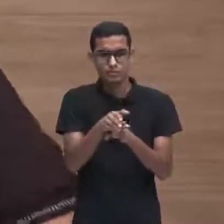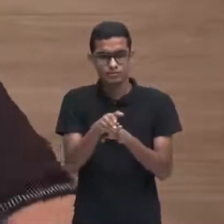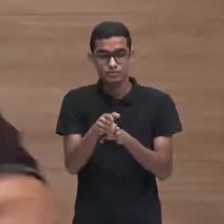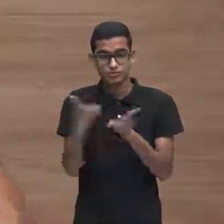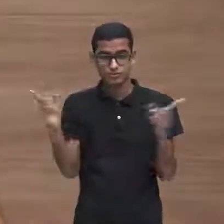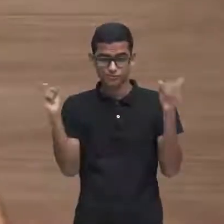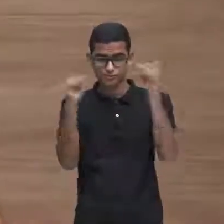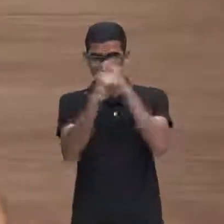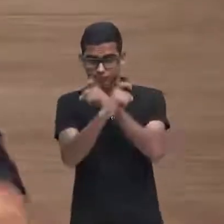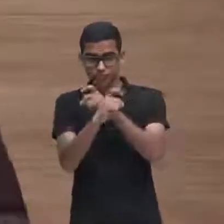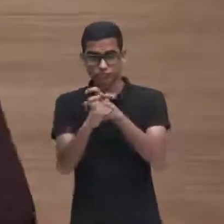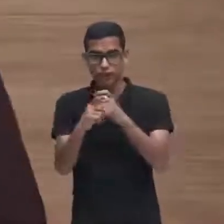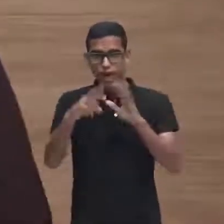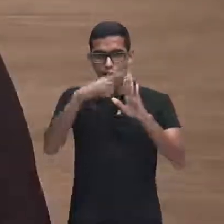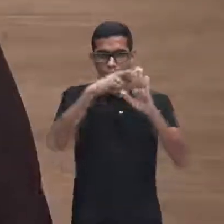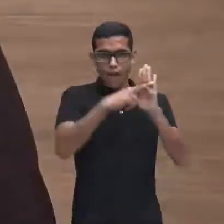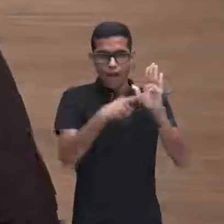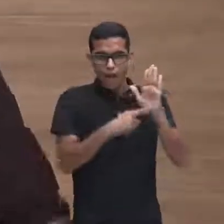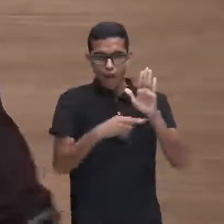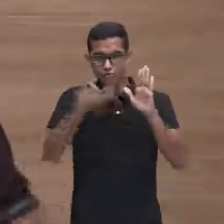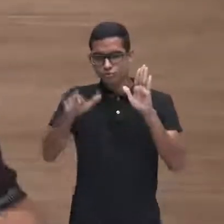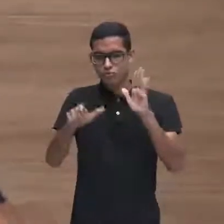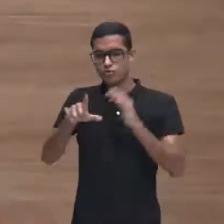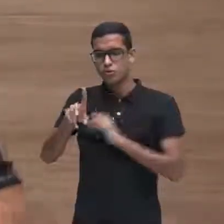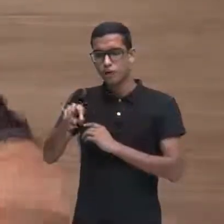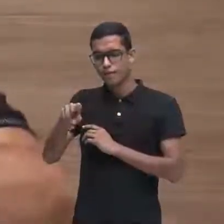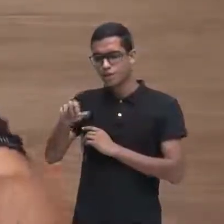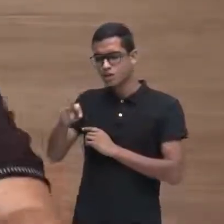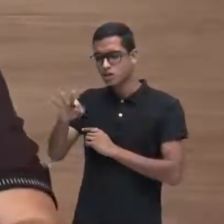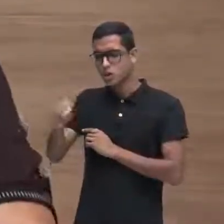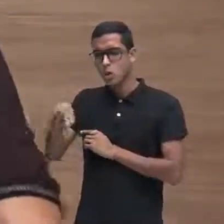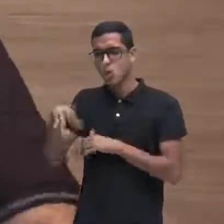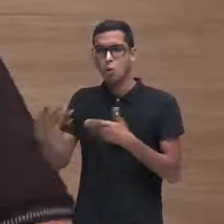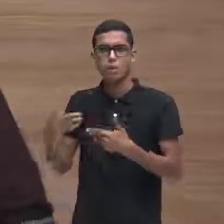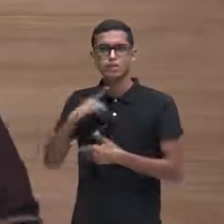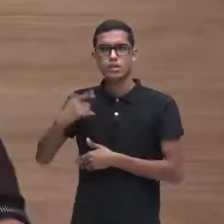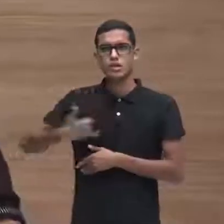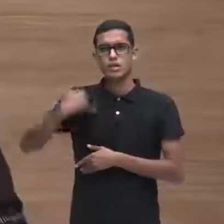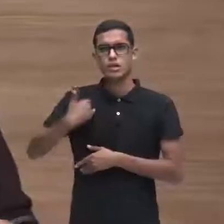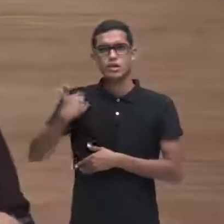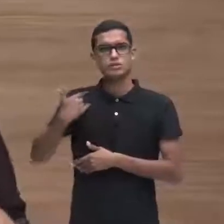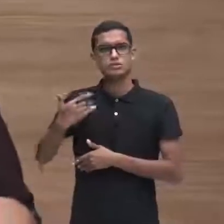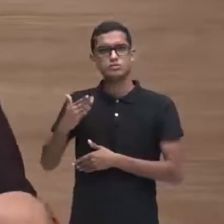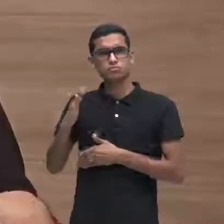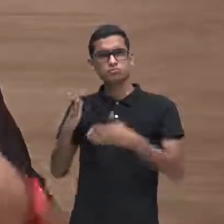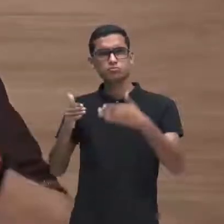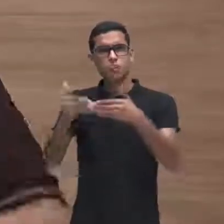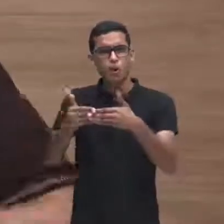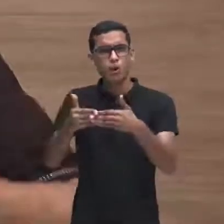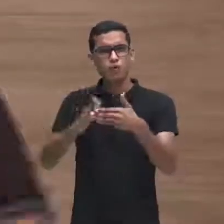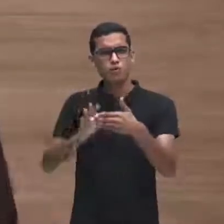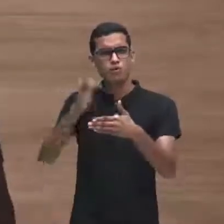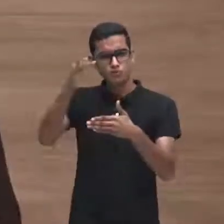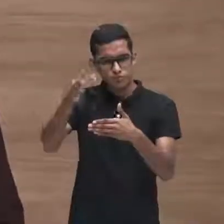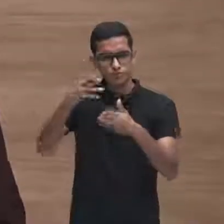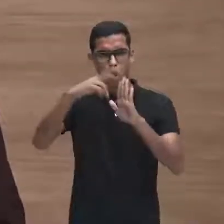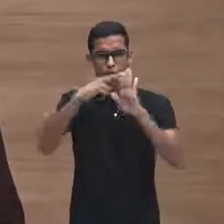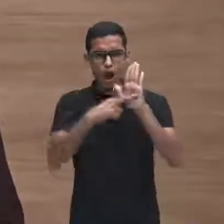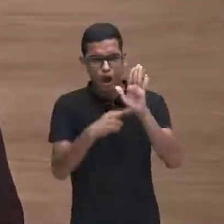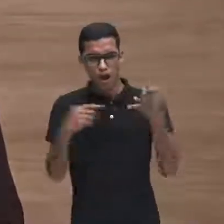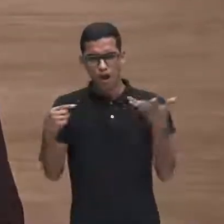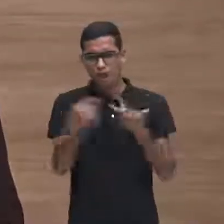regra que diga, o Everton quando atingir tal idade ele vai fazer isso, não vai, é um processo de